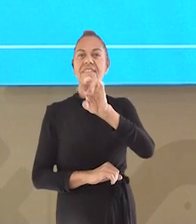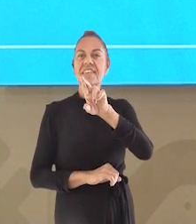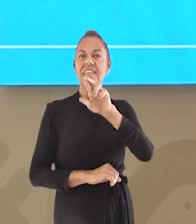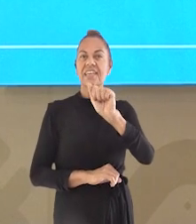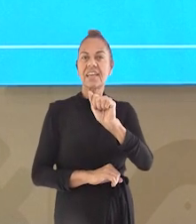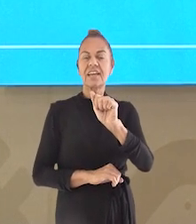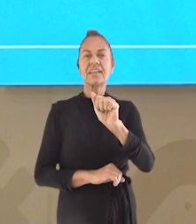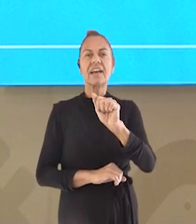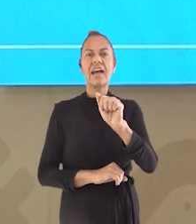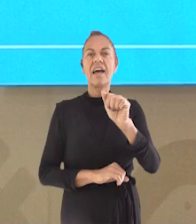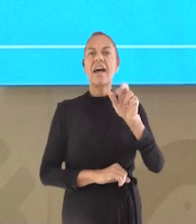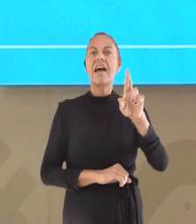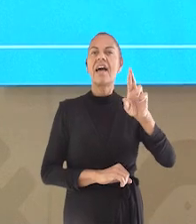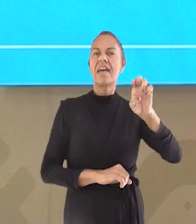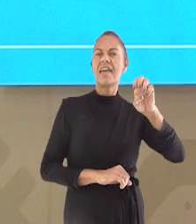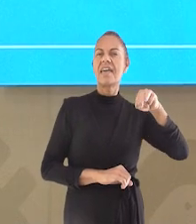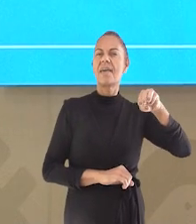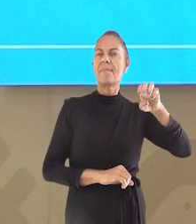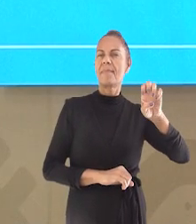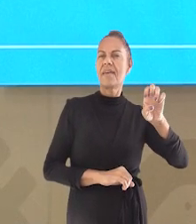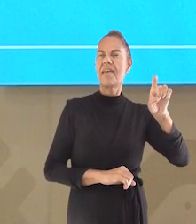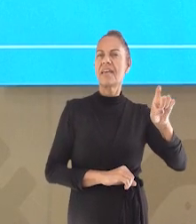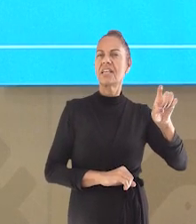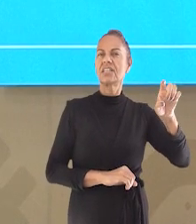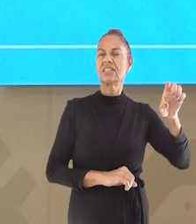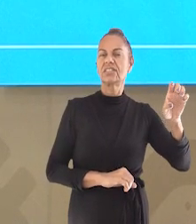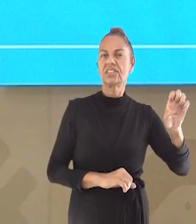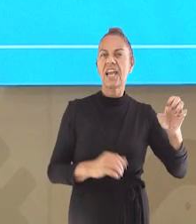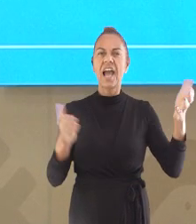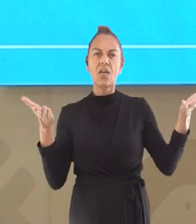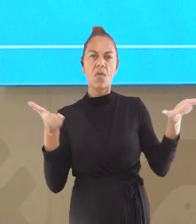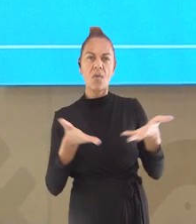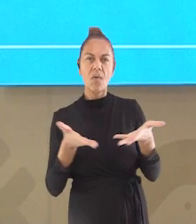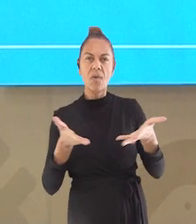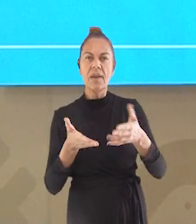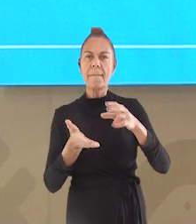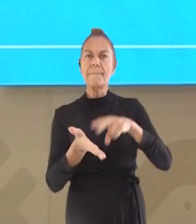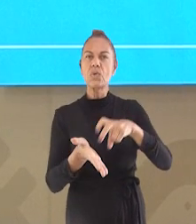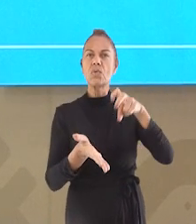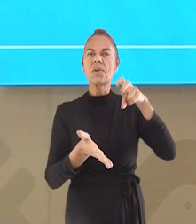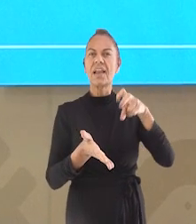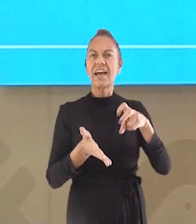Vira, remexe e agora pula. Ei!